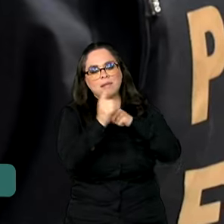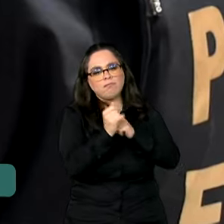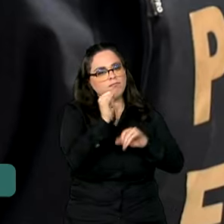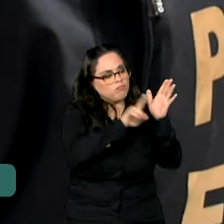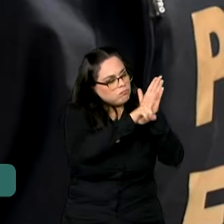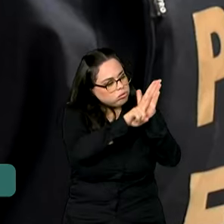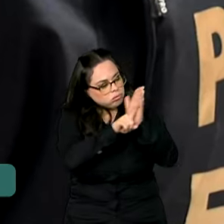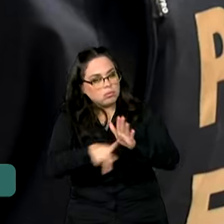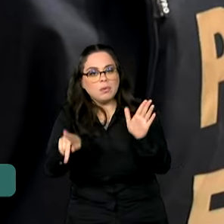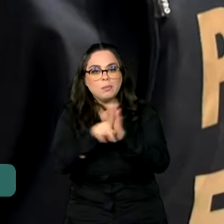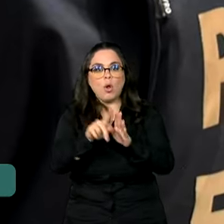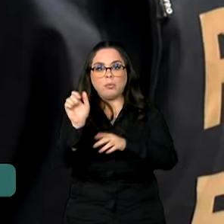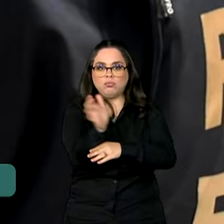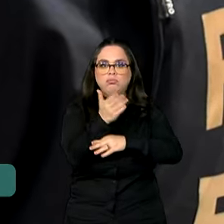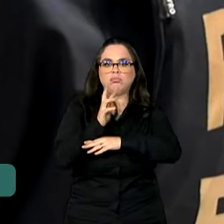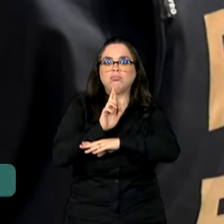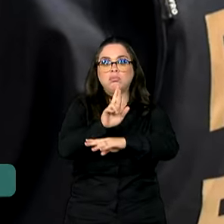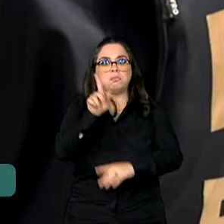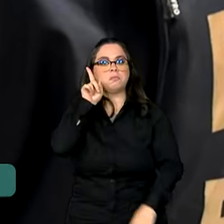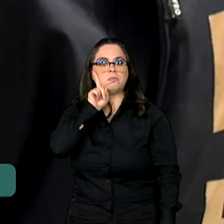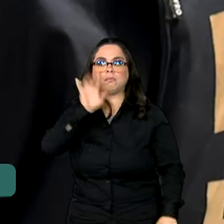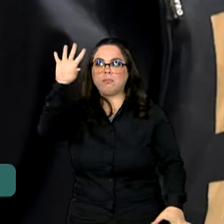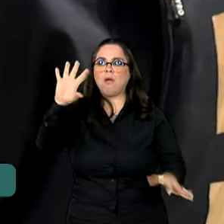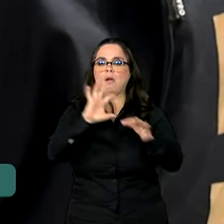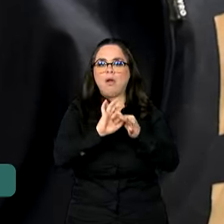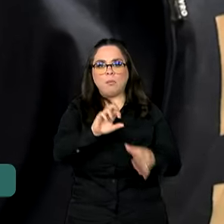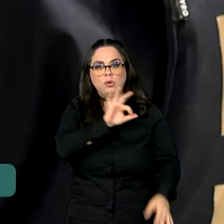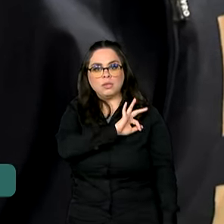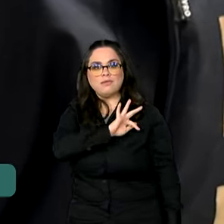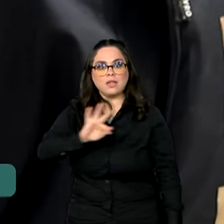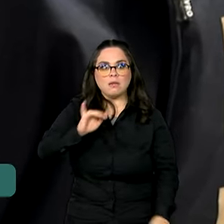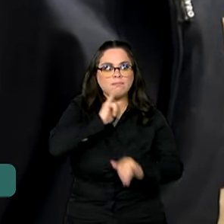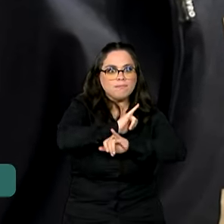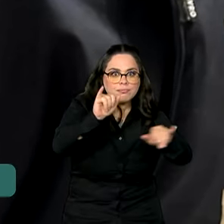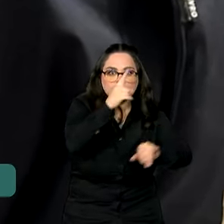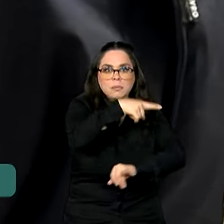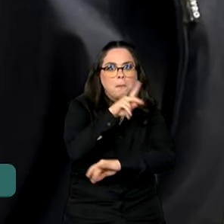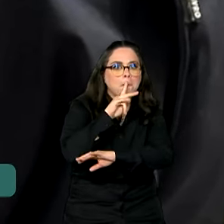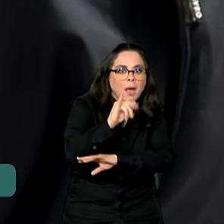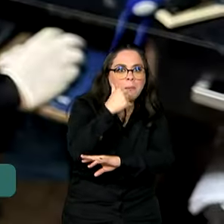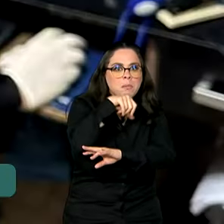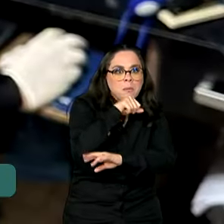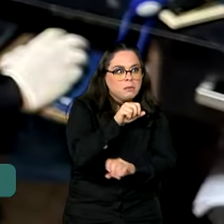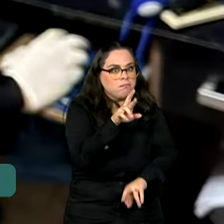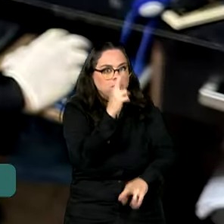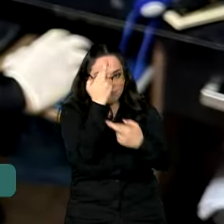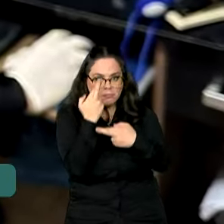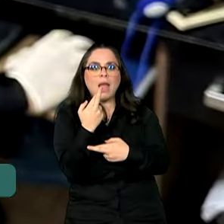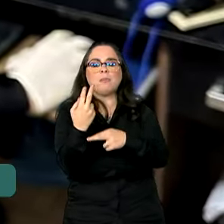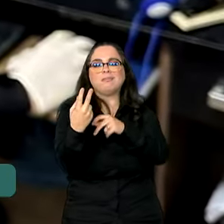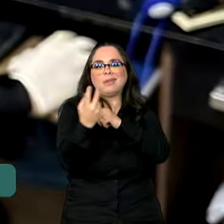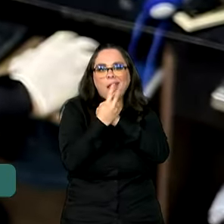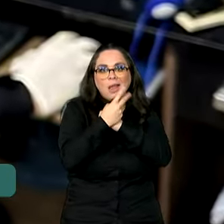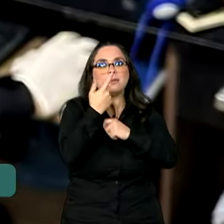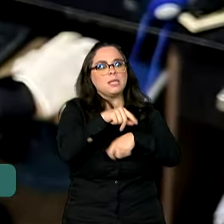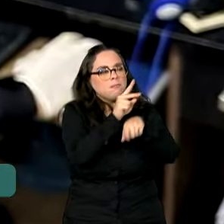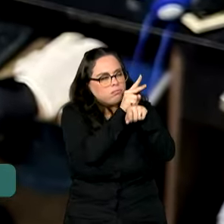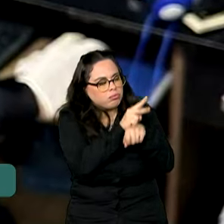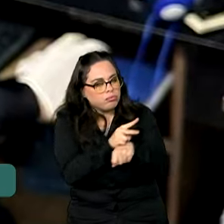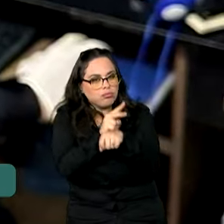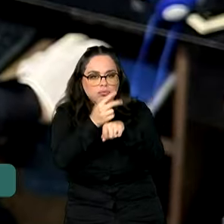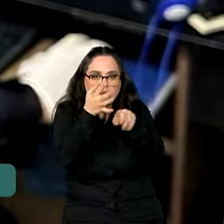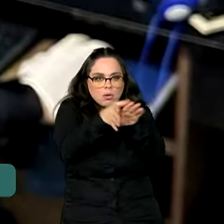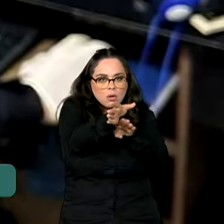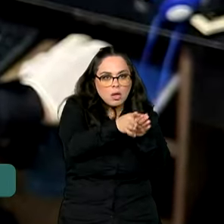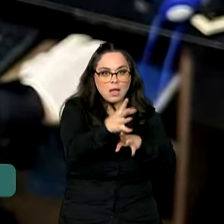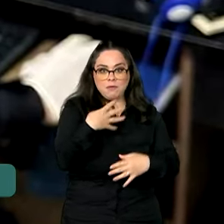da Embaixada dos Estados Unidos. A PF alerta os pais e responsáveis sobre a importância de monitorar e